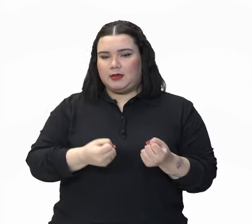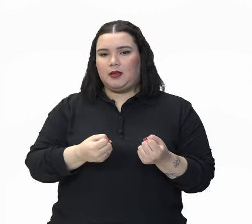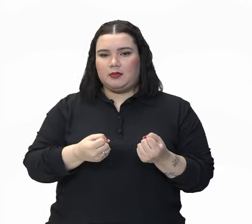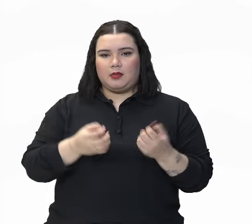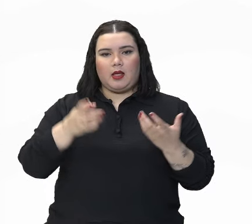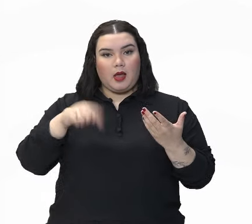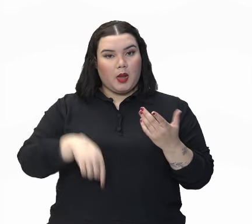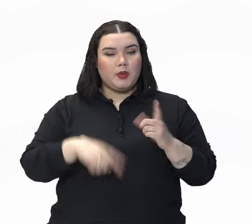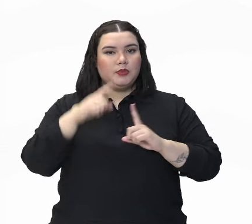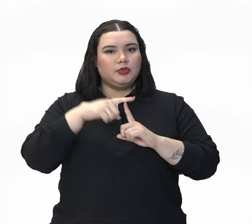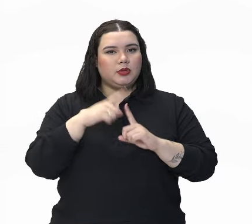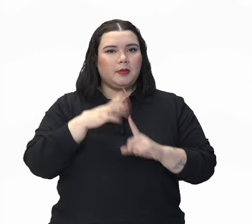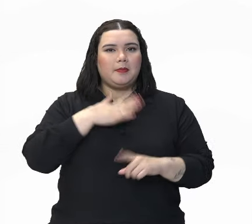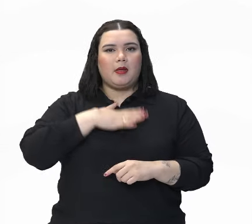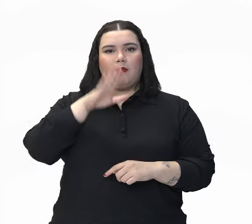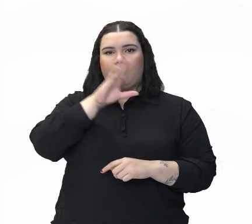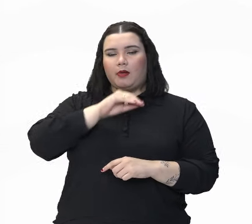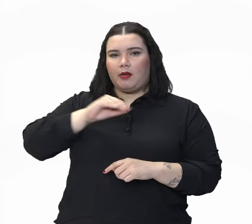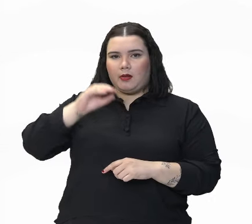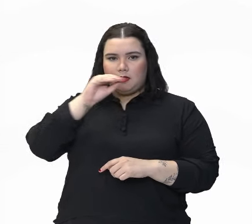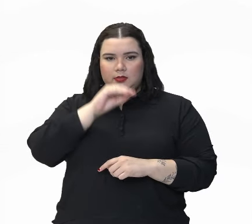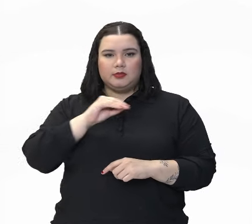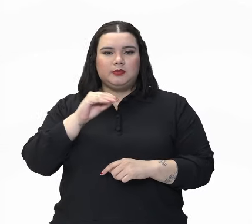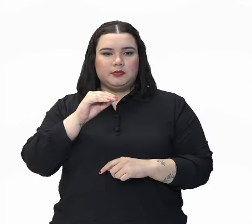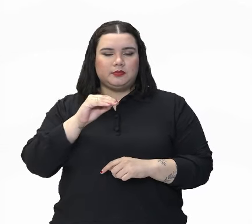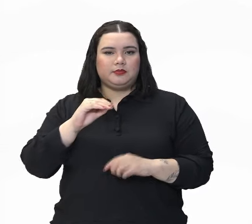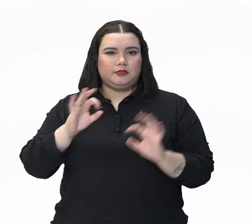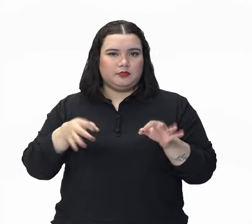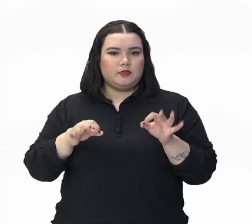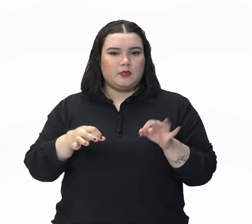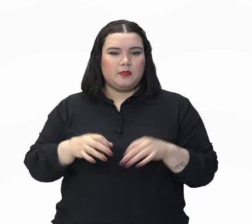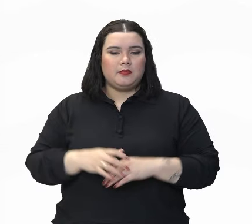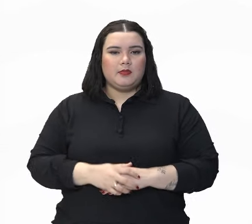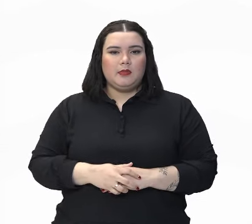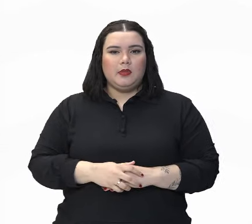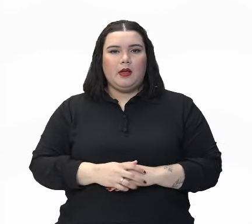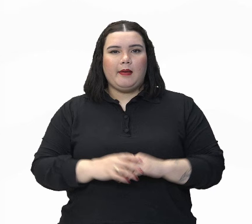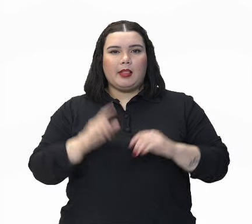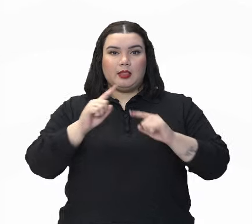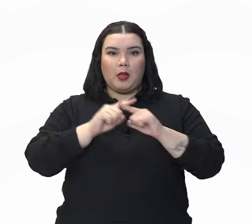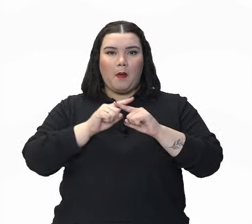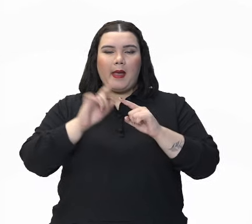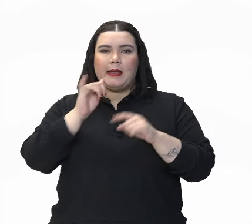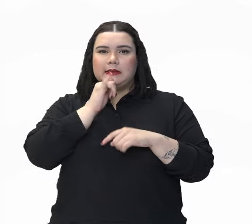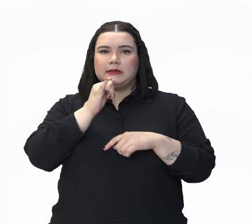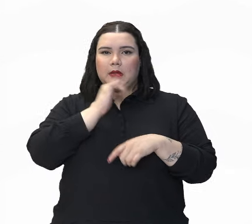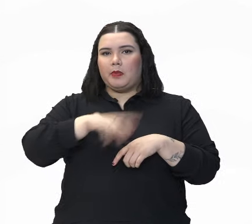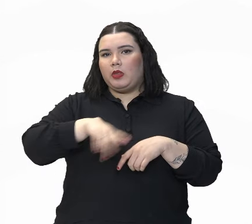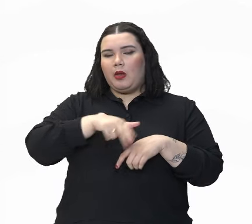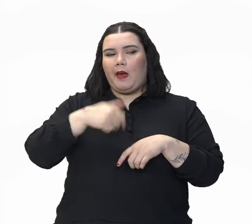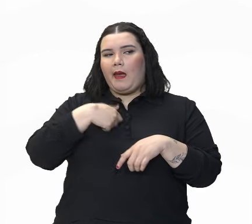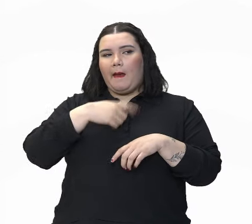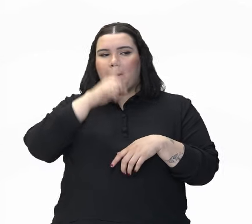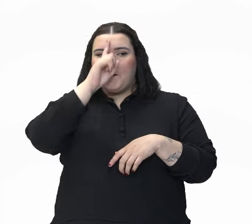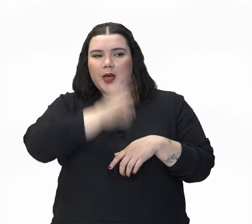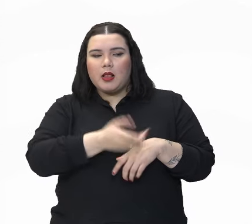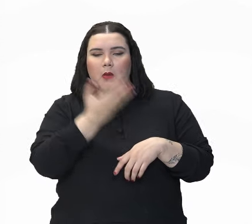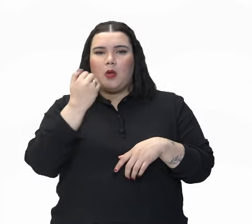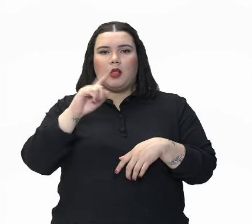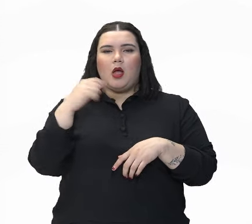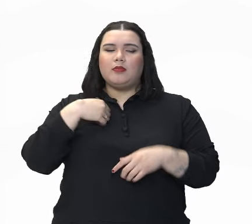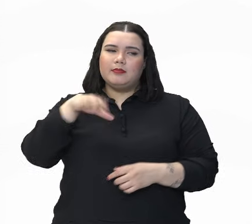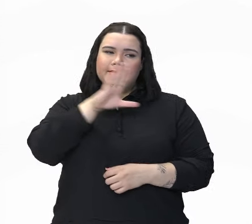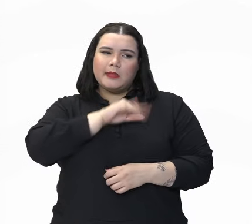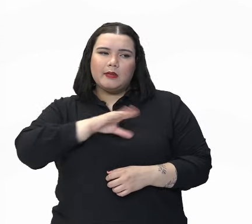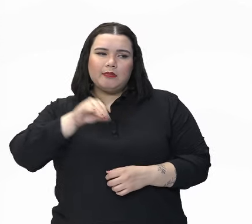Ele não vai abordar, vai deixar explícita, mas pela fala, pelo discurso, dá para identificar. Também